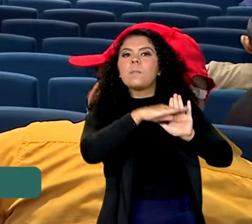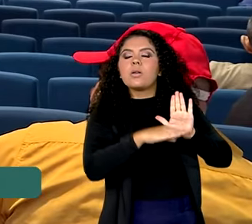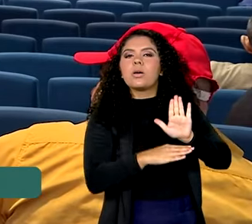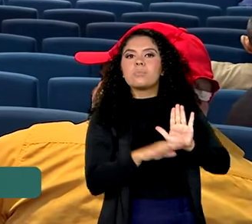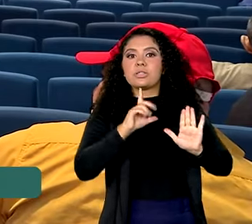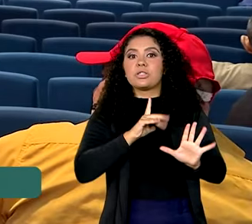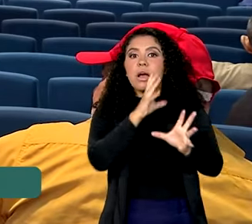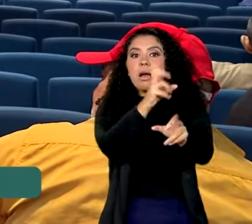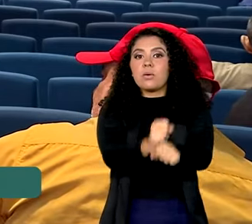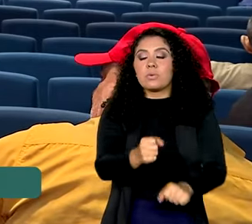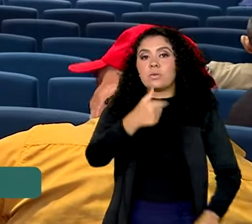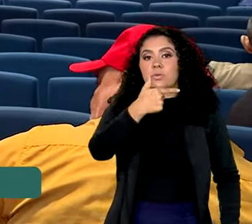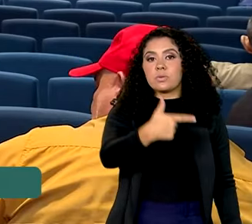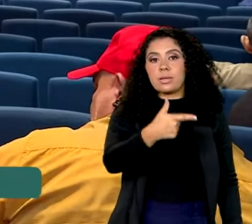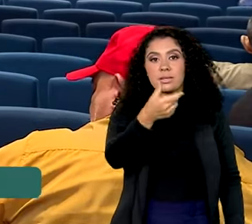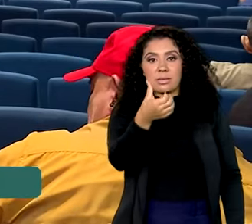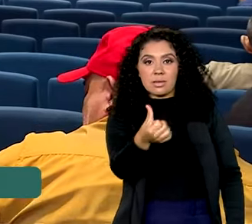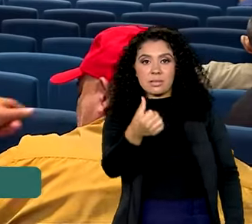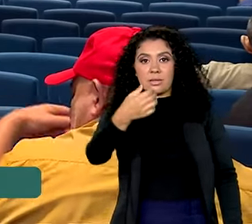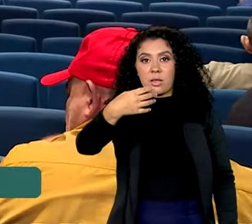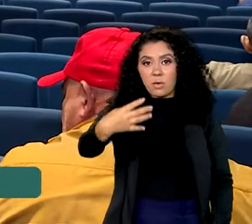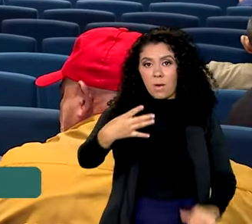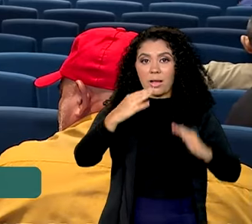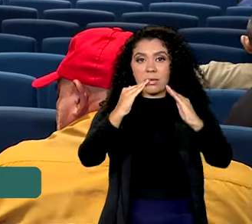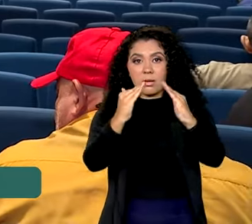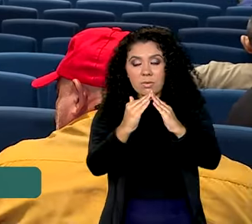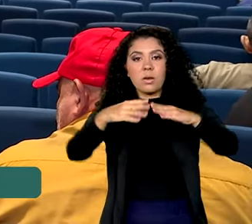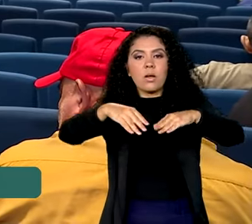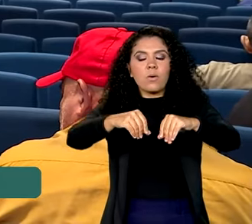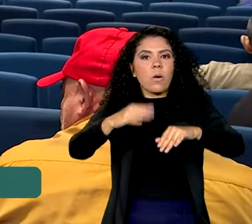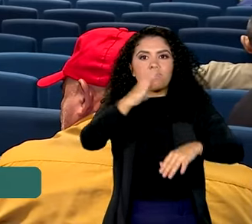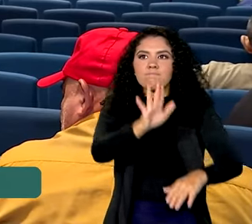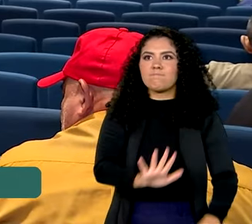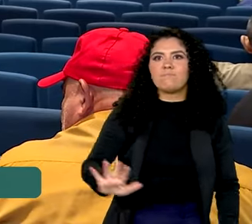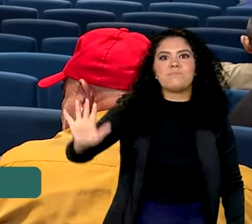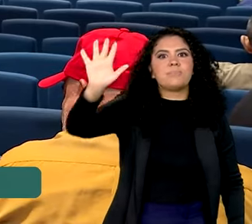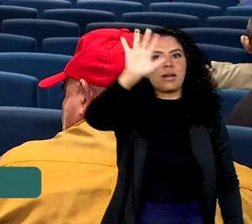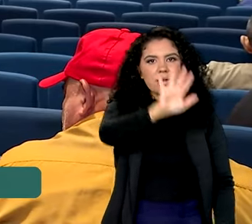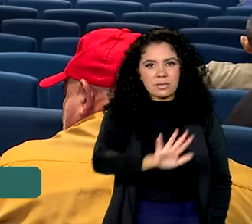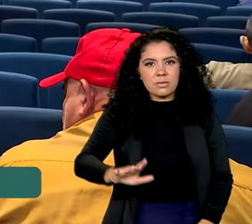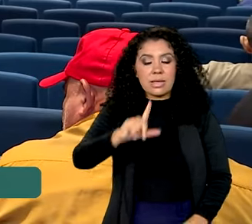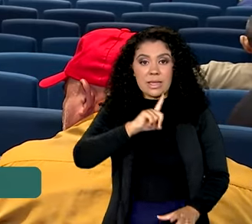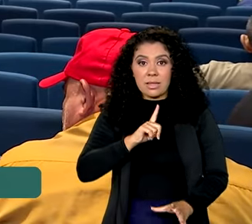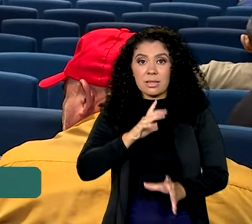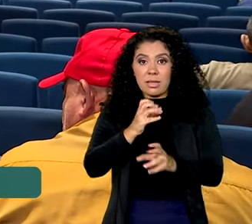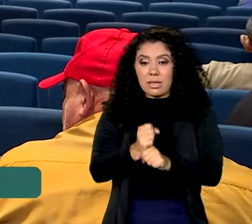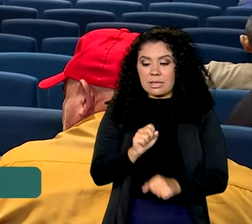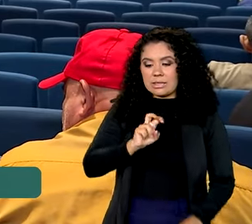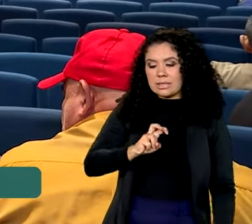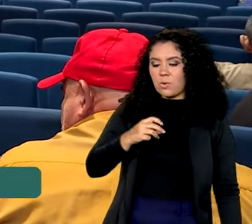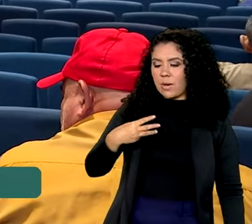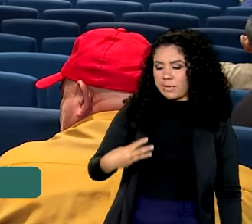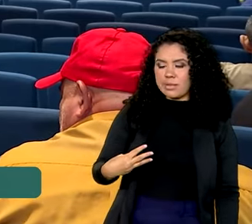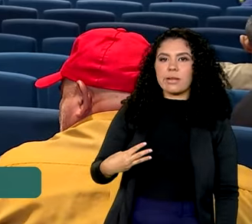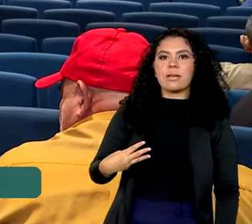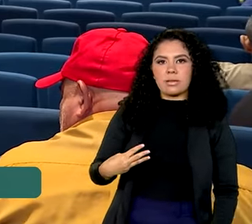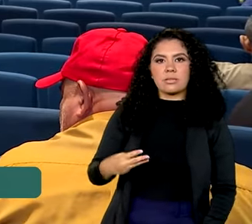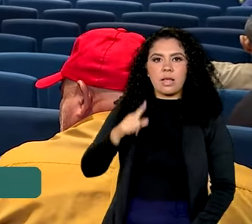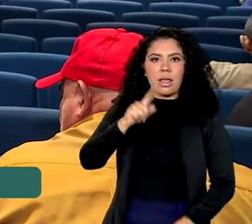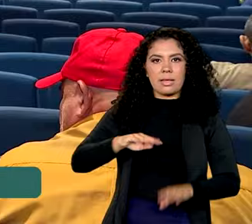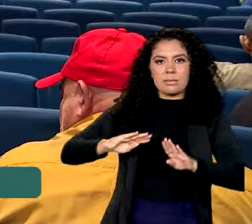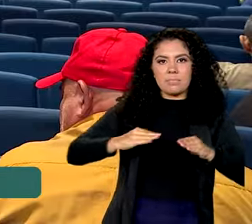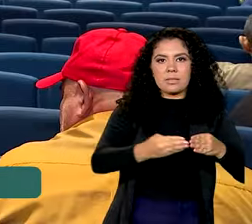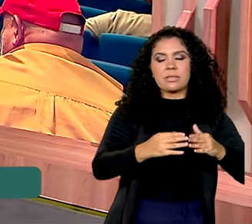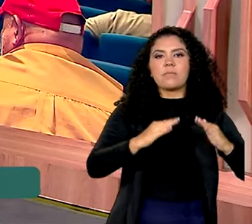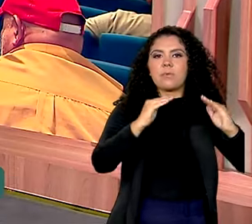a 264 imóveis em todo o país, sendo 53 para a habitação.